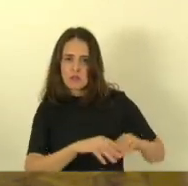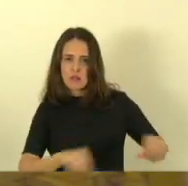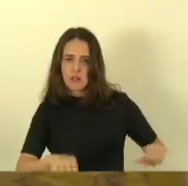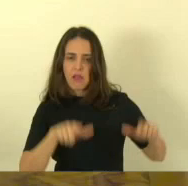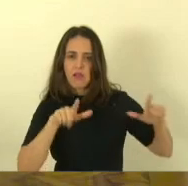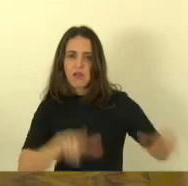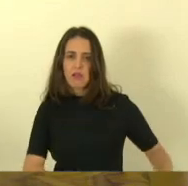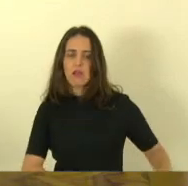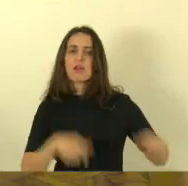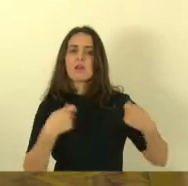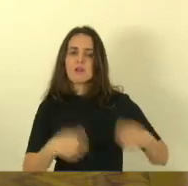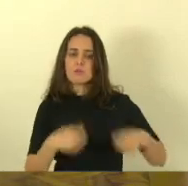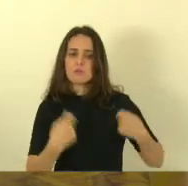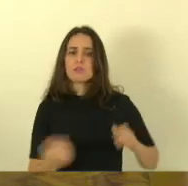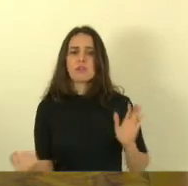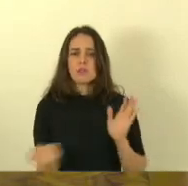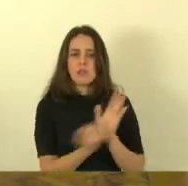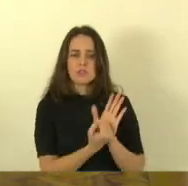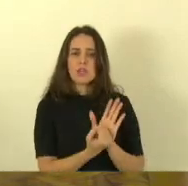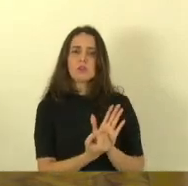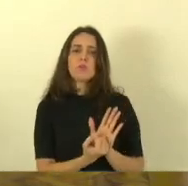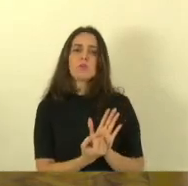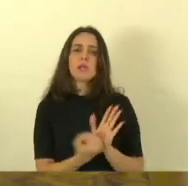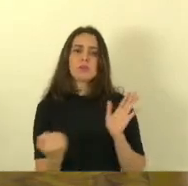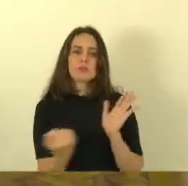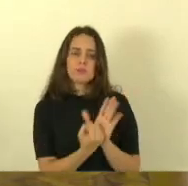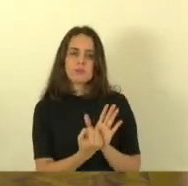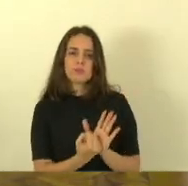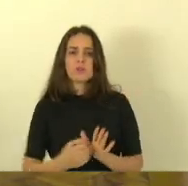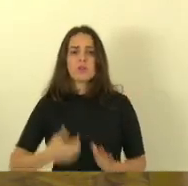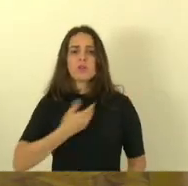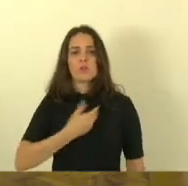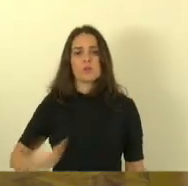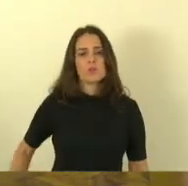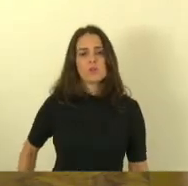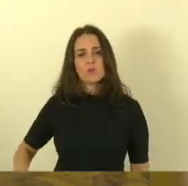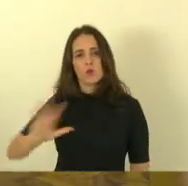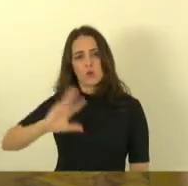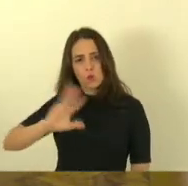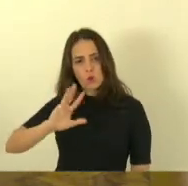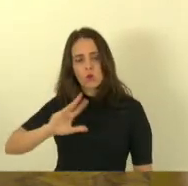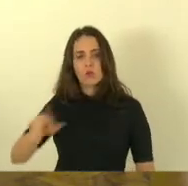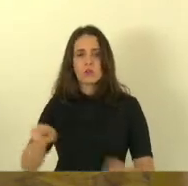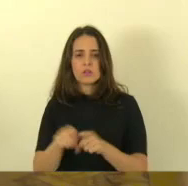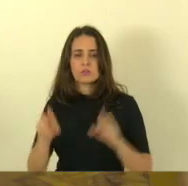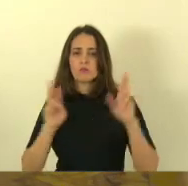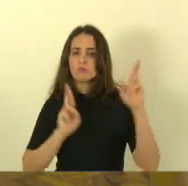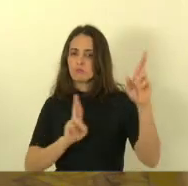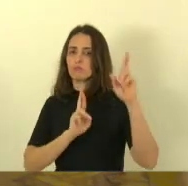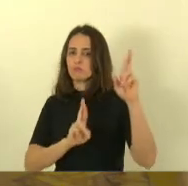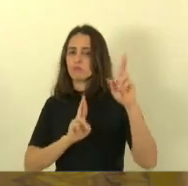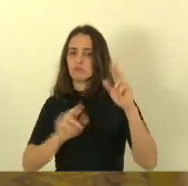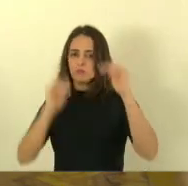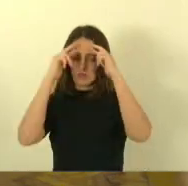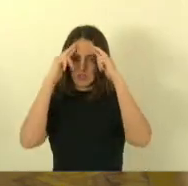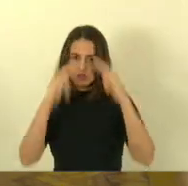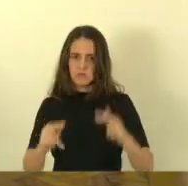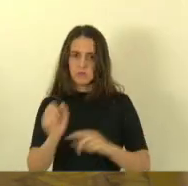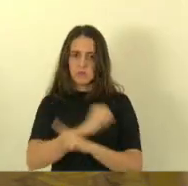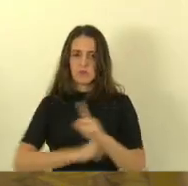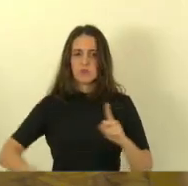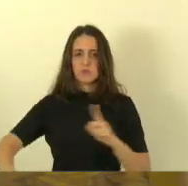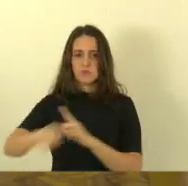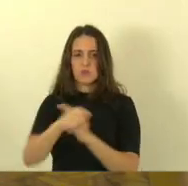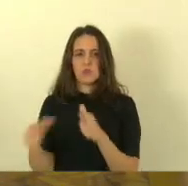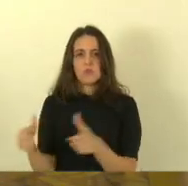que seja demarcado nesse governo Lula e nesse governo também que nós esperamos respeito com a sociedade da